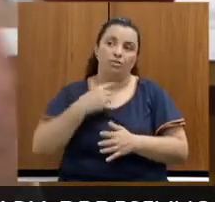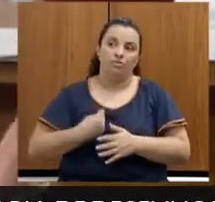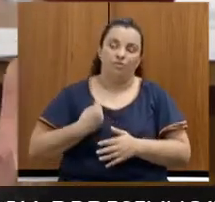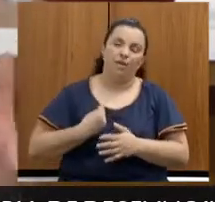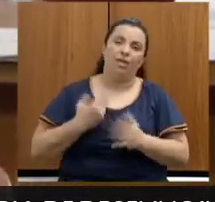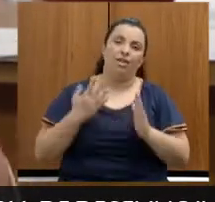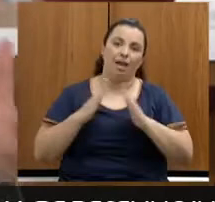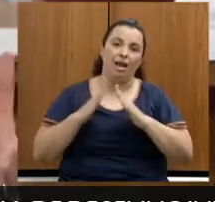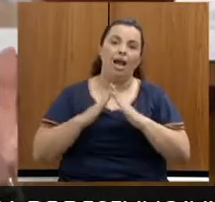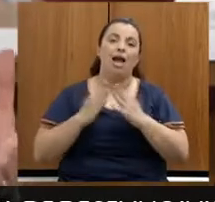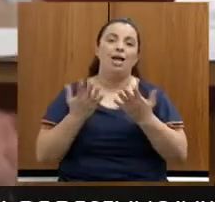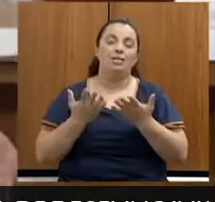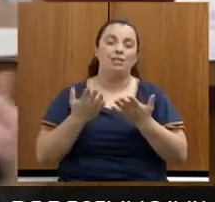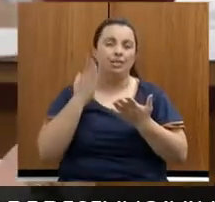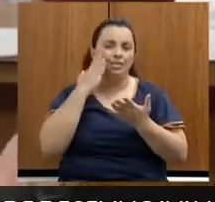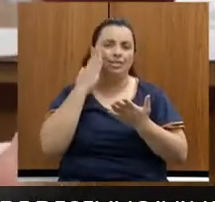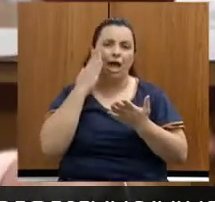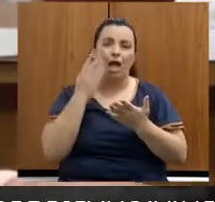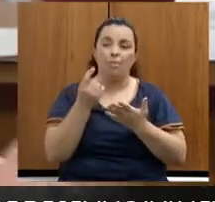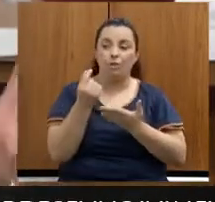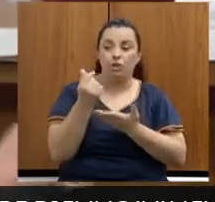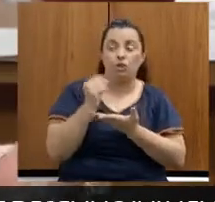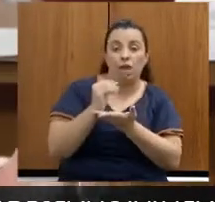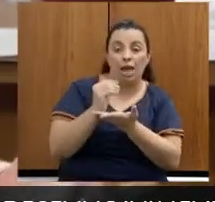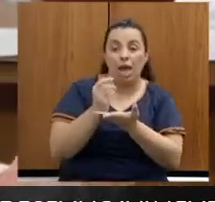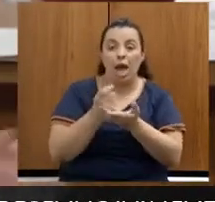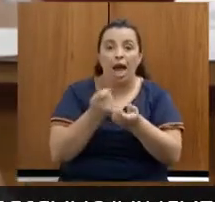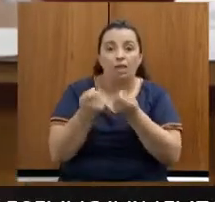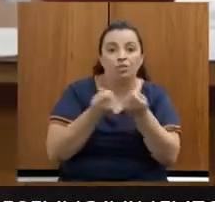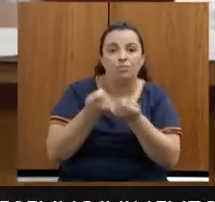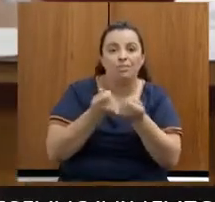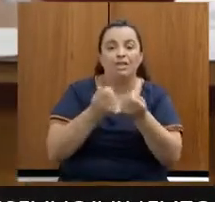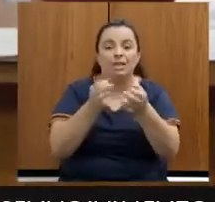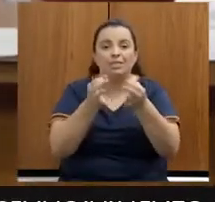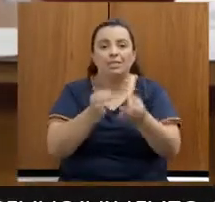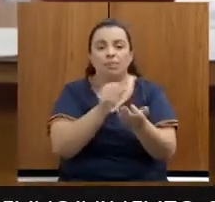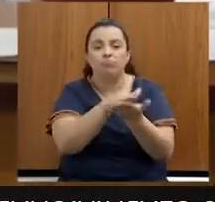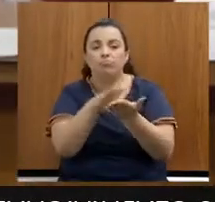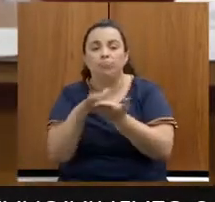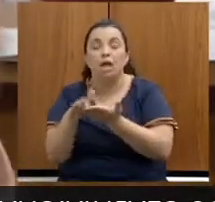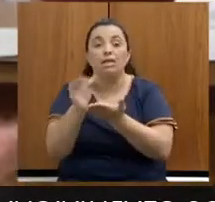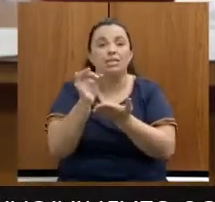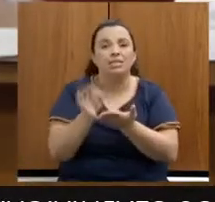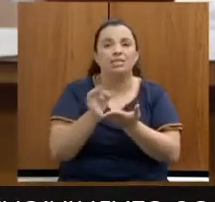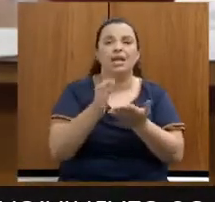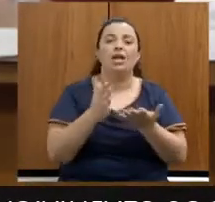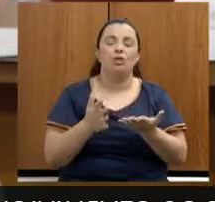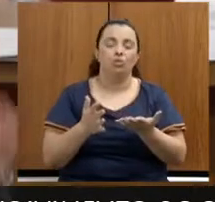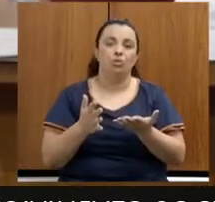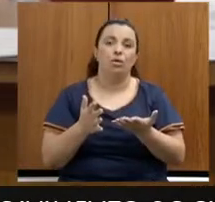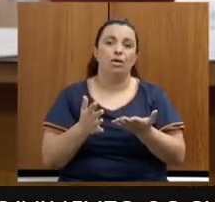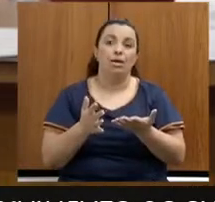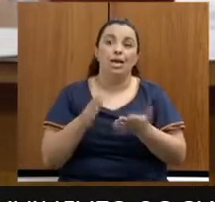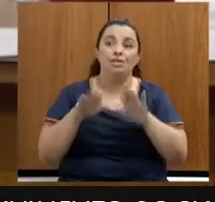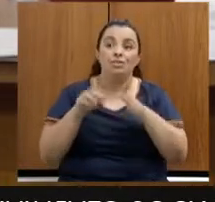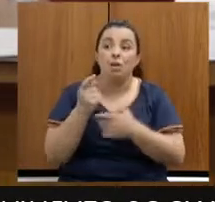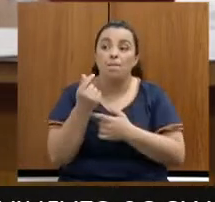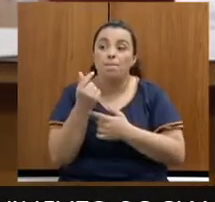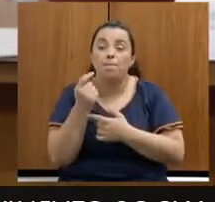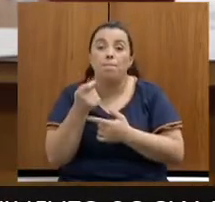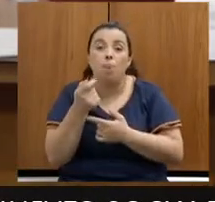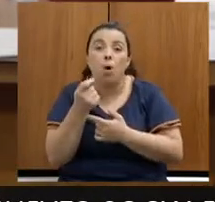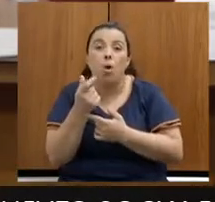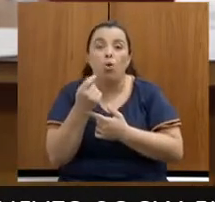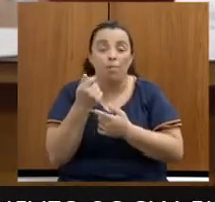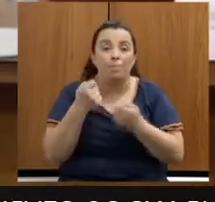administrar recursos não é fácil. A gente sempre administra recursos escassos. Então, o que nós precisamos fazer é definir prioridades. E